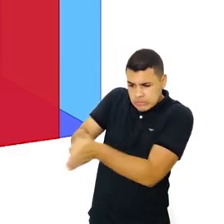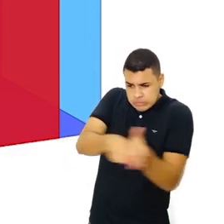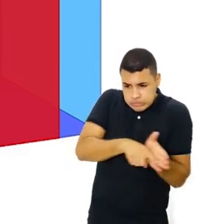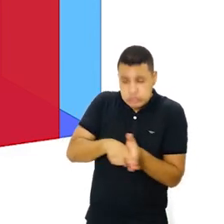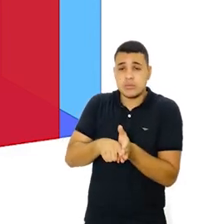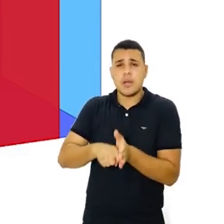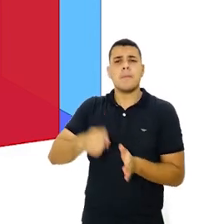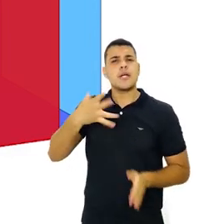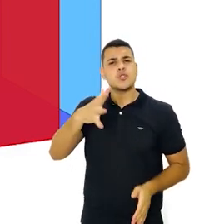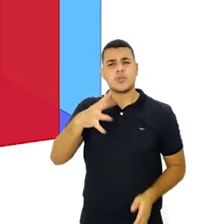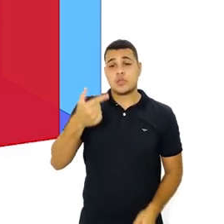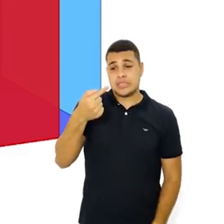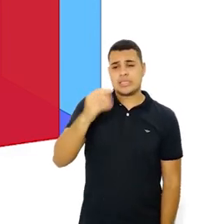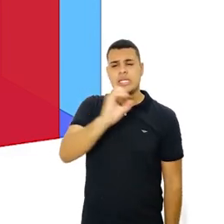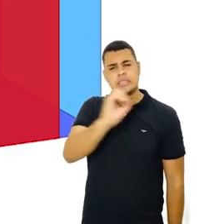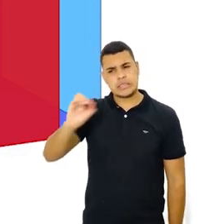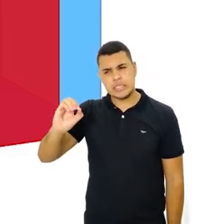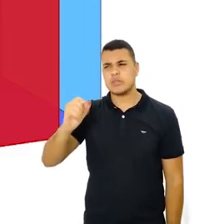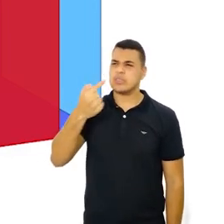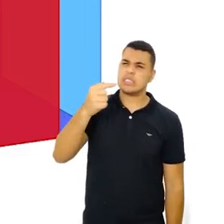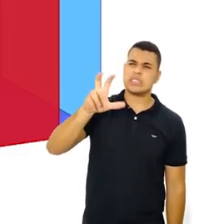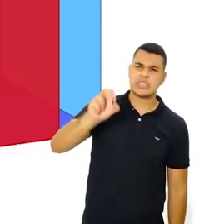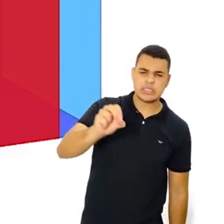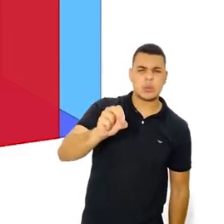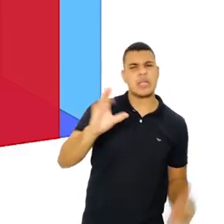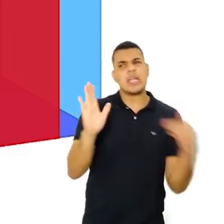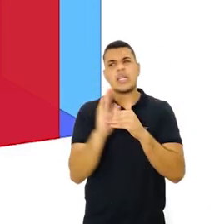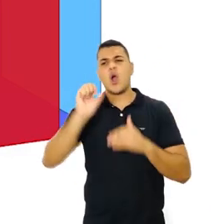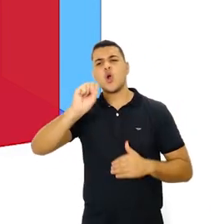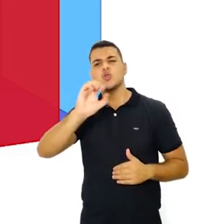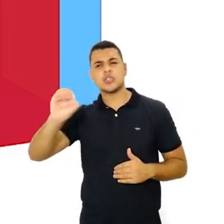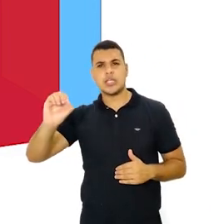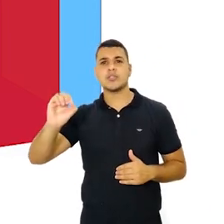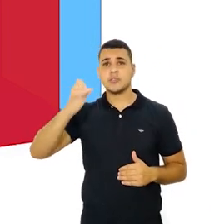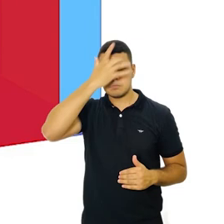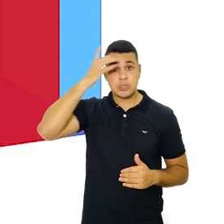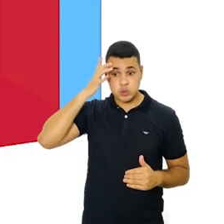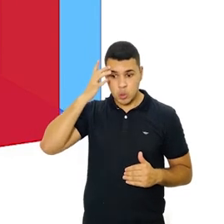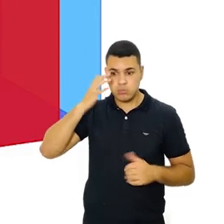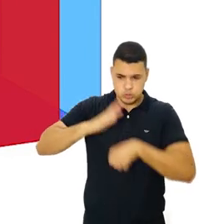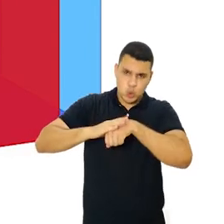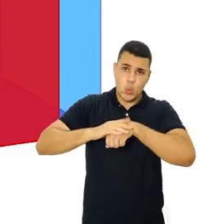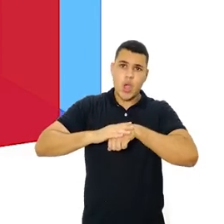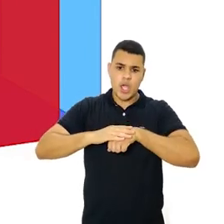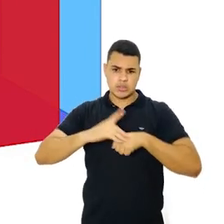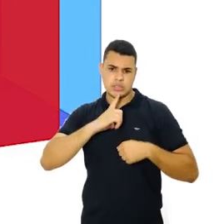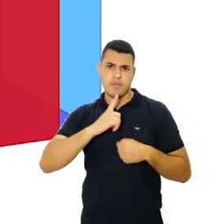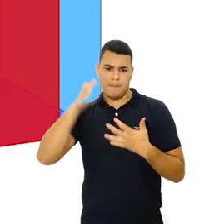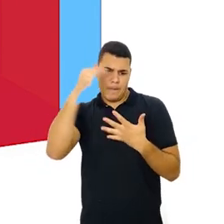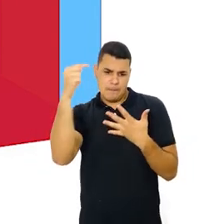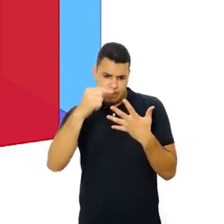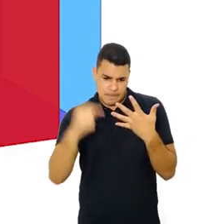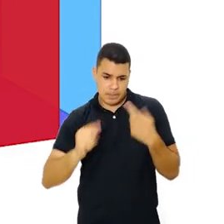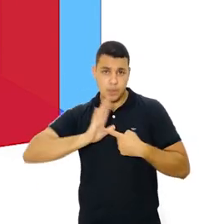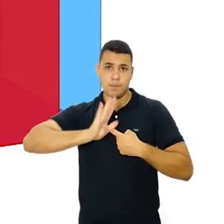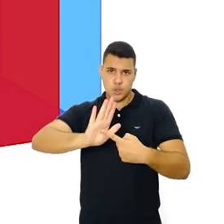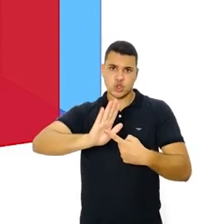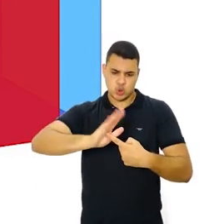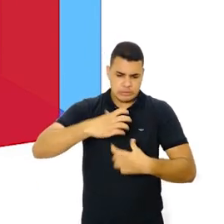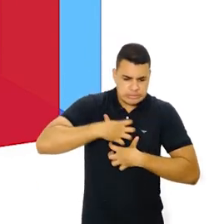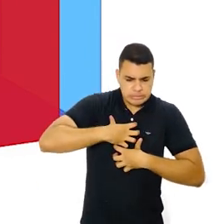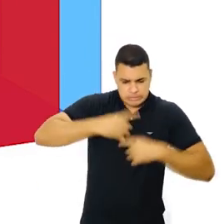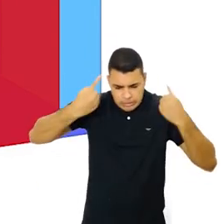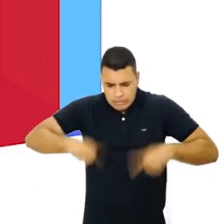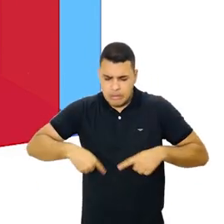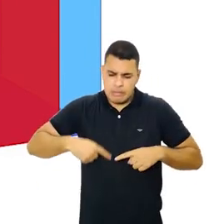Dessas mil pessoas, cerca de 750 a 800 pessoas ficaram doentes,